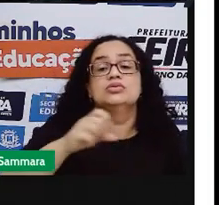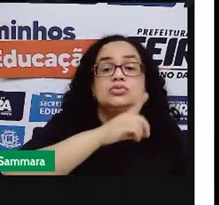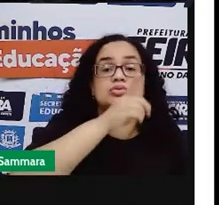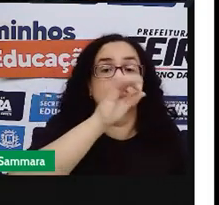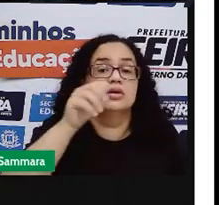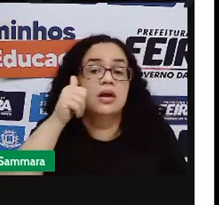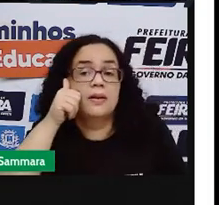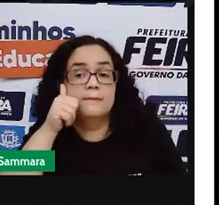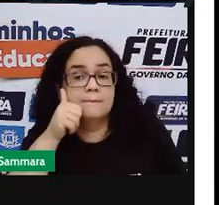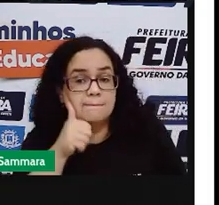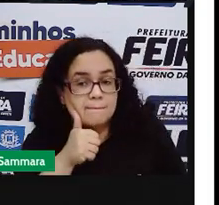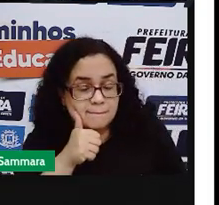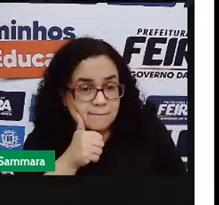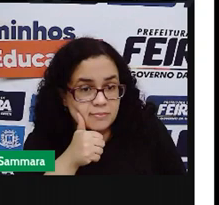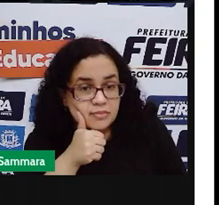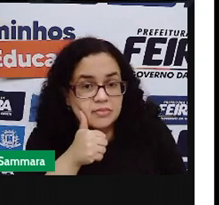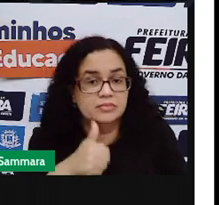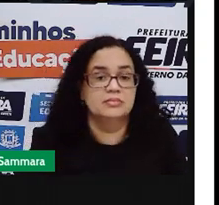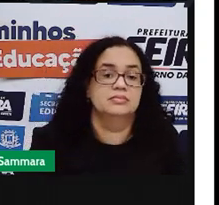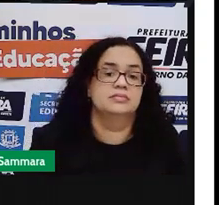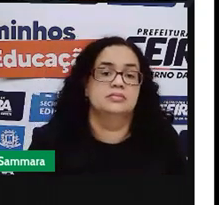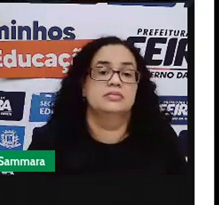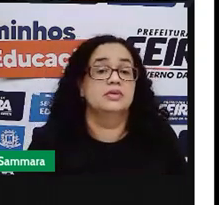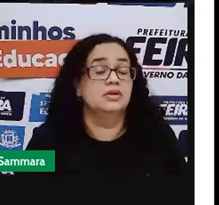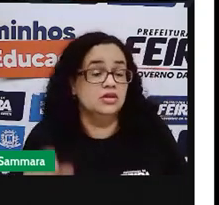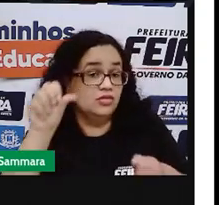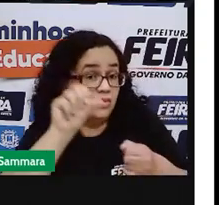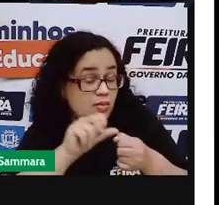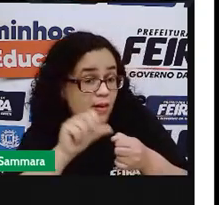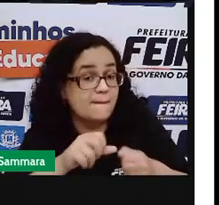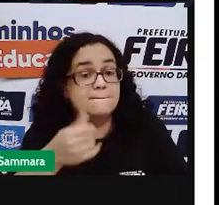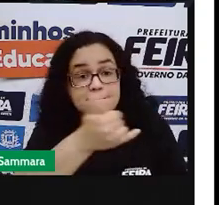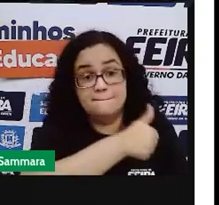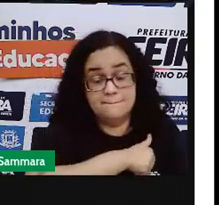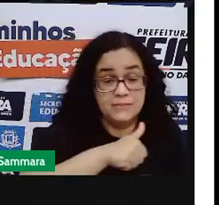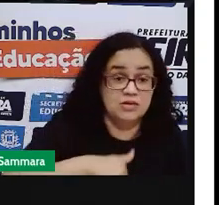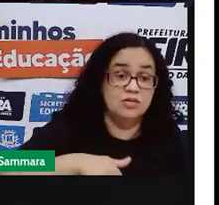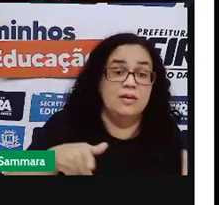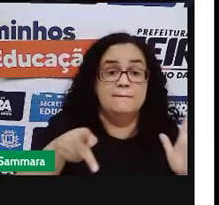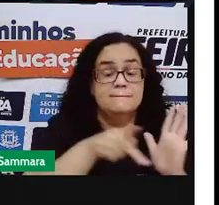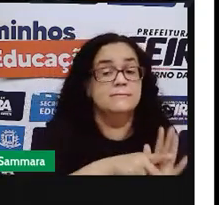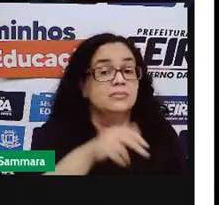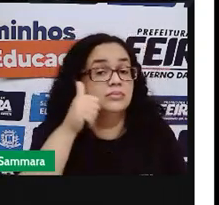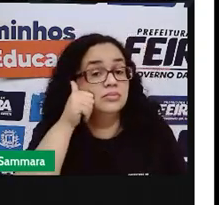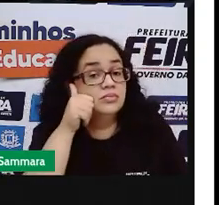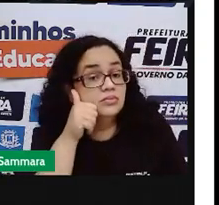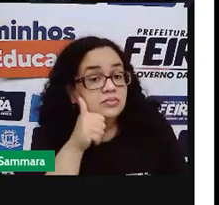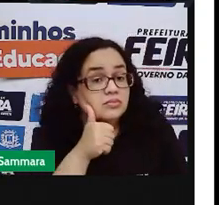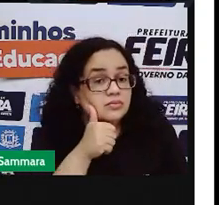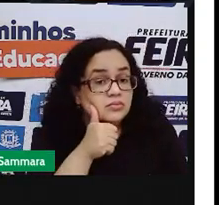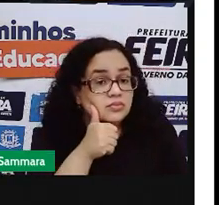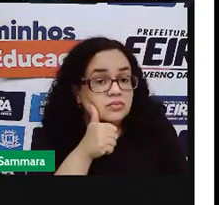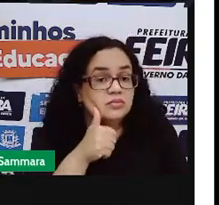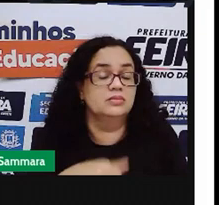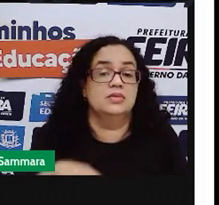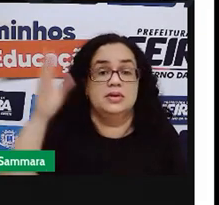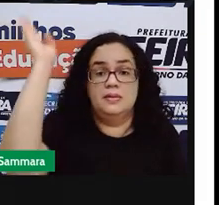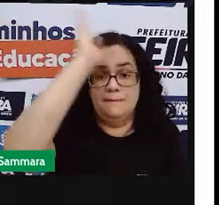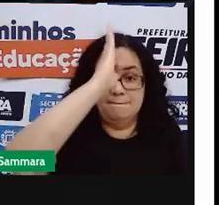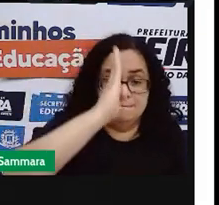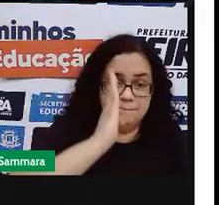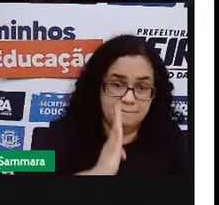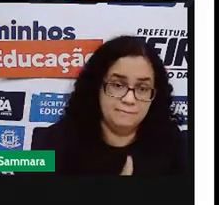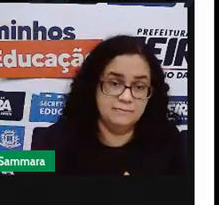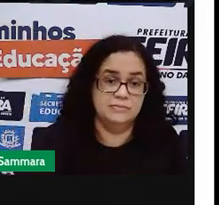Mulher. Foi o lançamento de um perfume feminino com uma personalidade feminina brasileira.